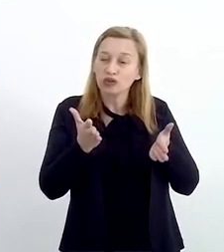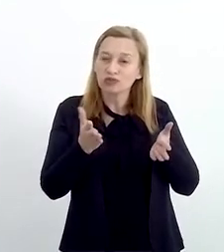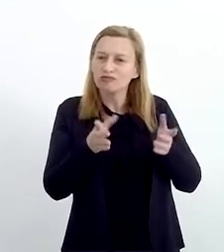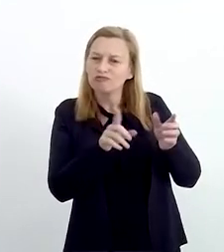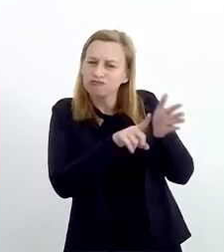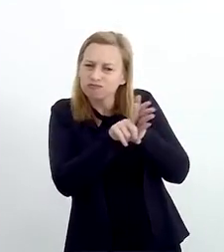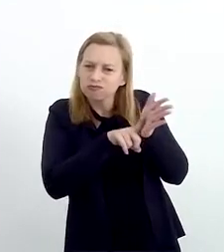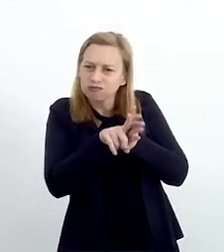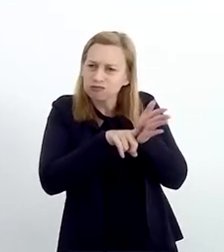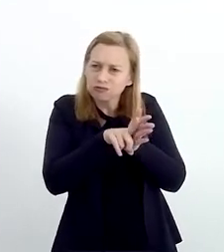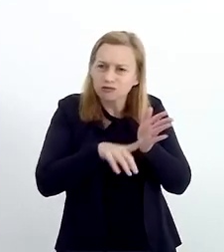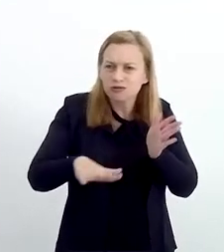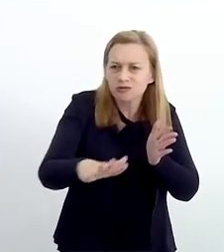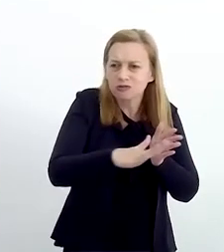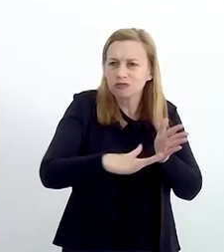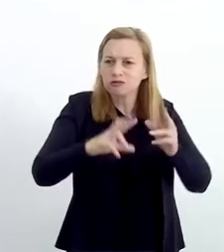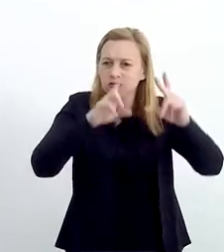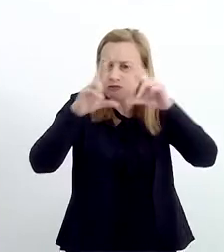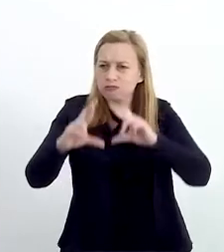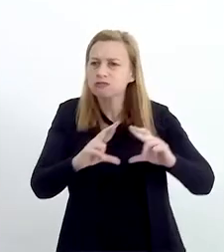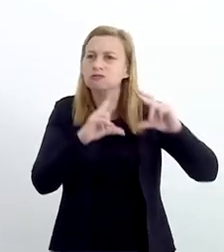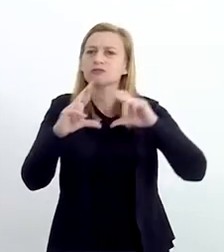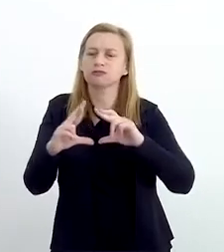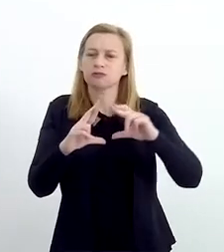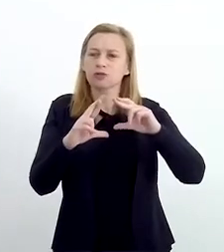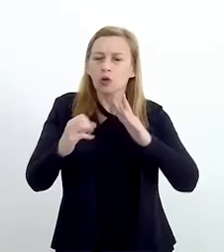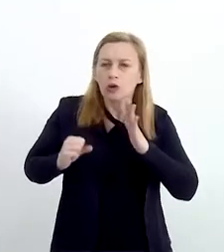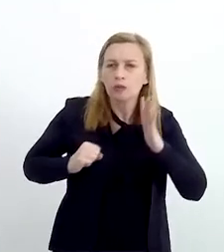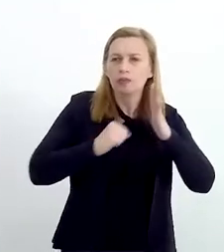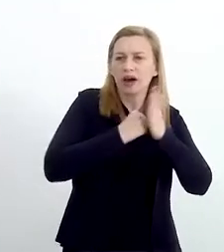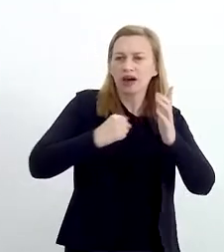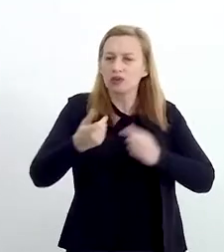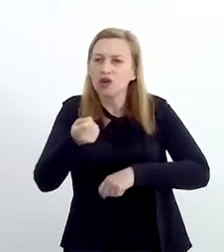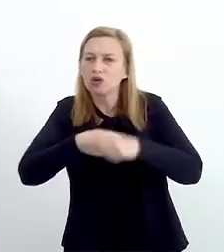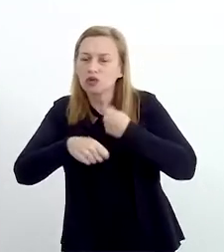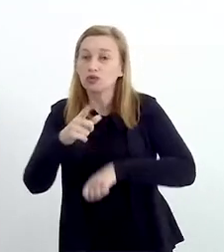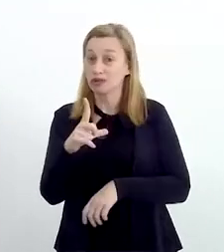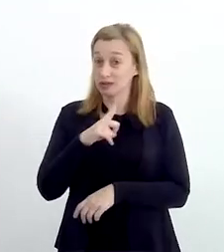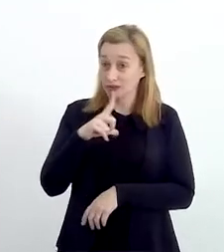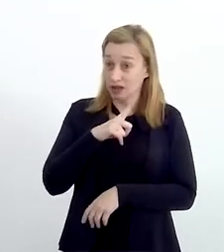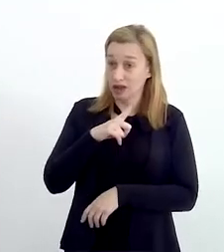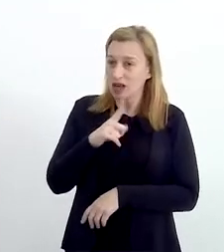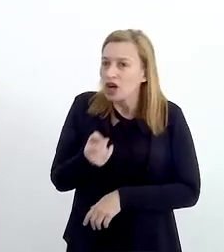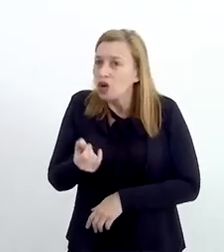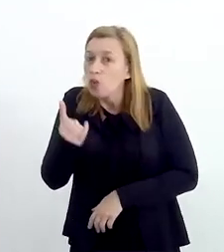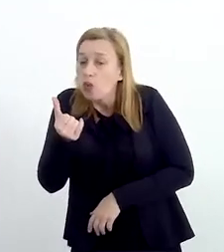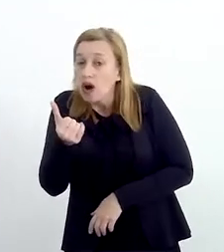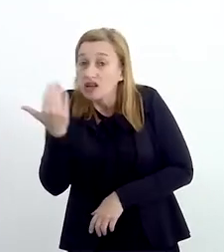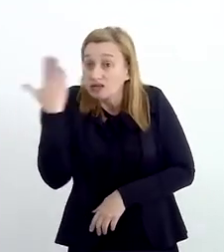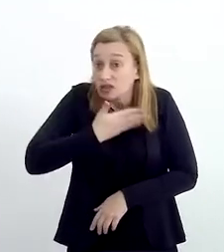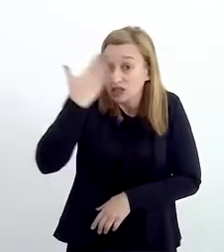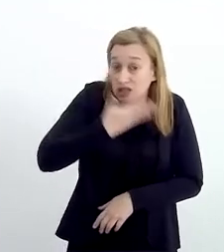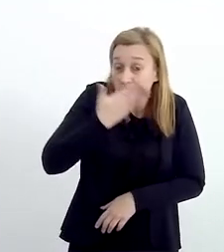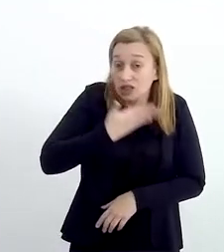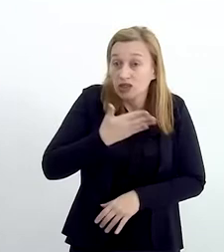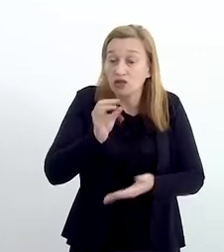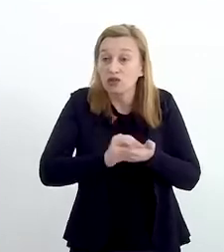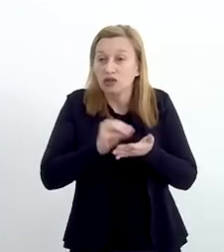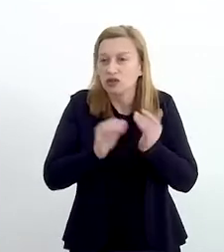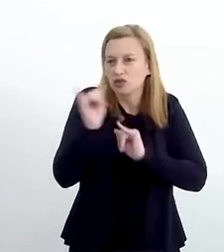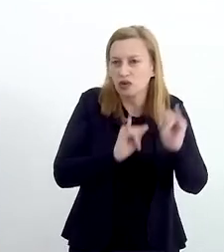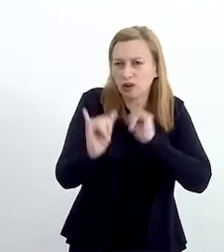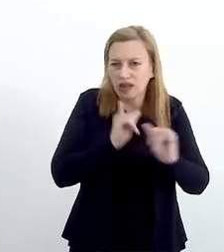se analisa esse setor da reciclagem e o impacto econômico que ele gera e que está quase invisível por conta da